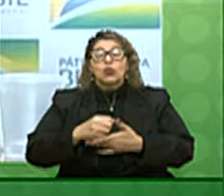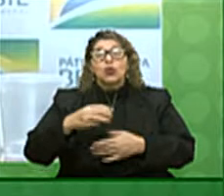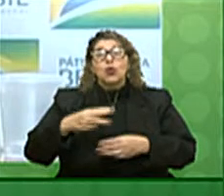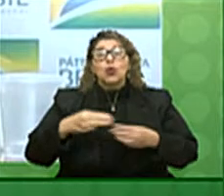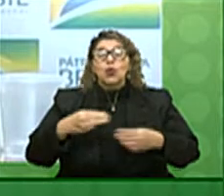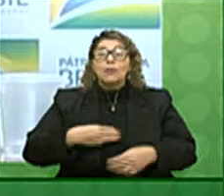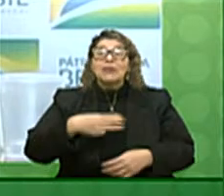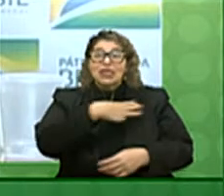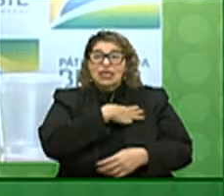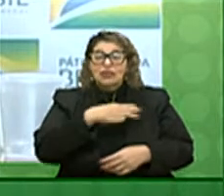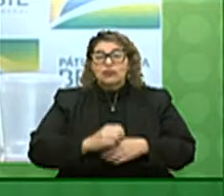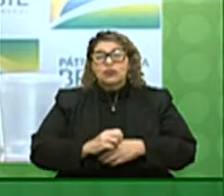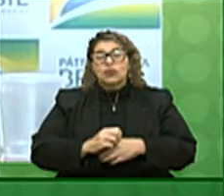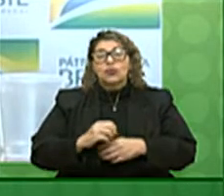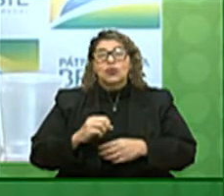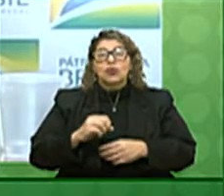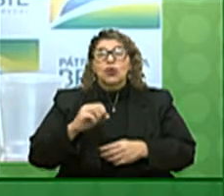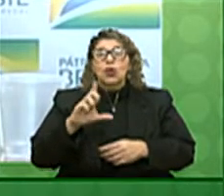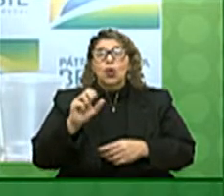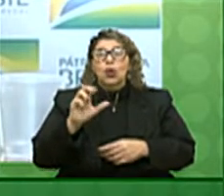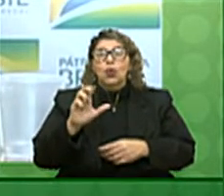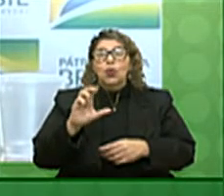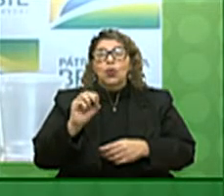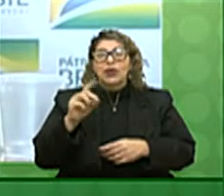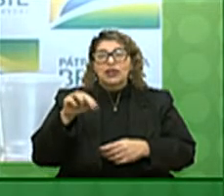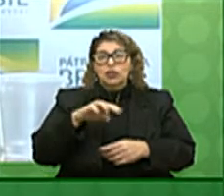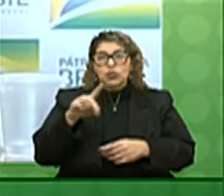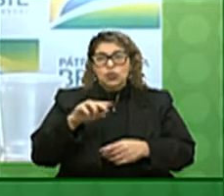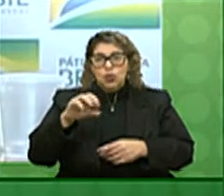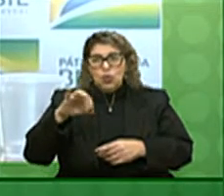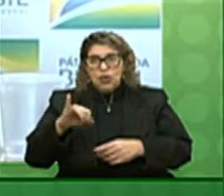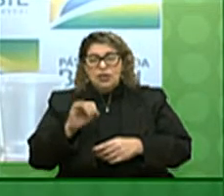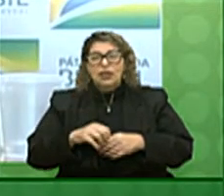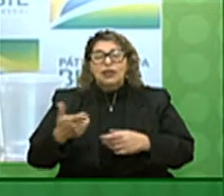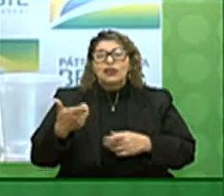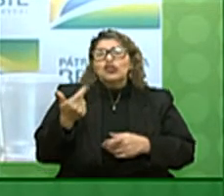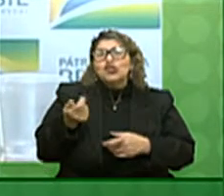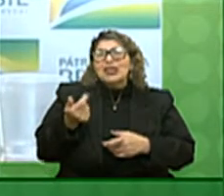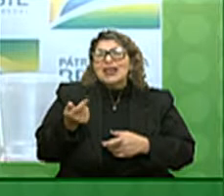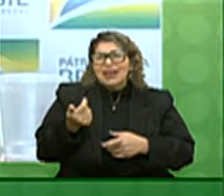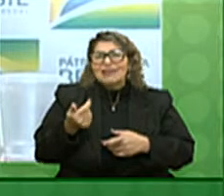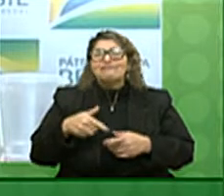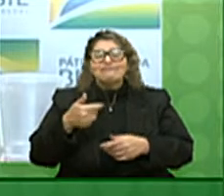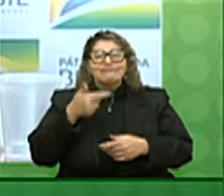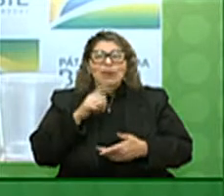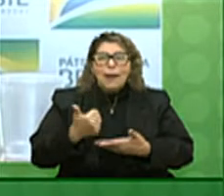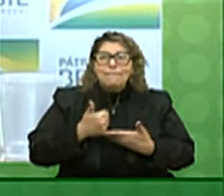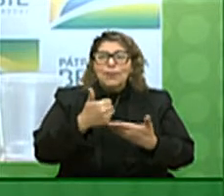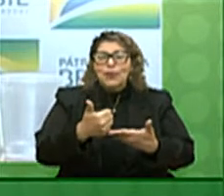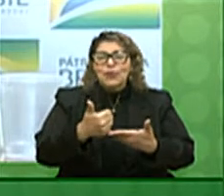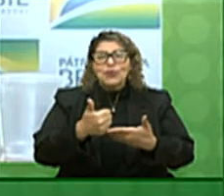ministro Onyx Lorenzoni, buscou garantir rendimento mínimo aos brasileiros em situação de maior vulnerabilidade.